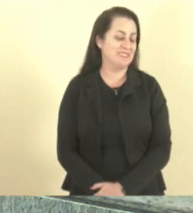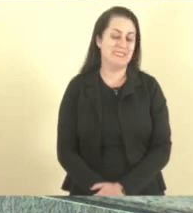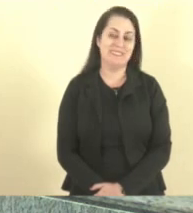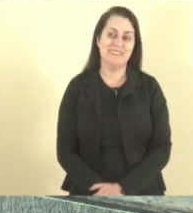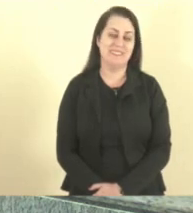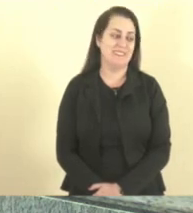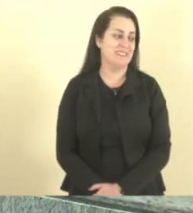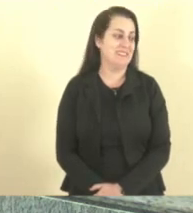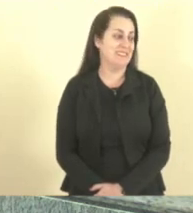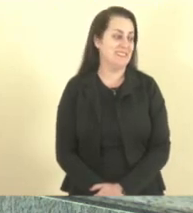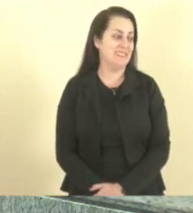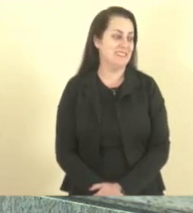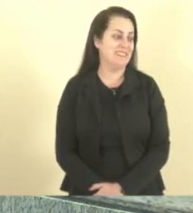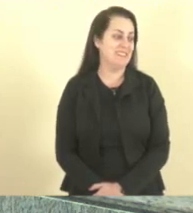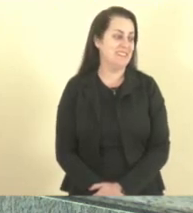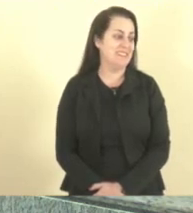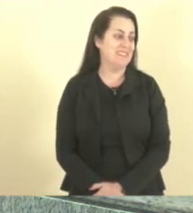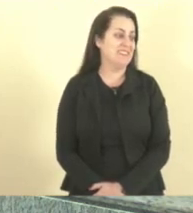Amém.